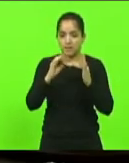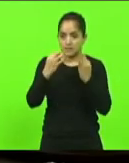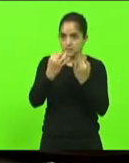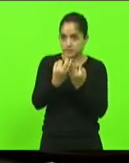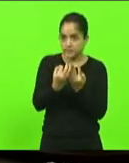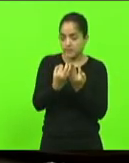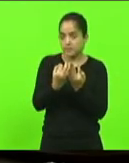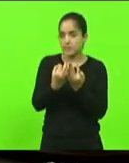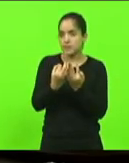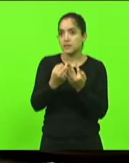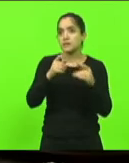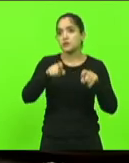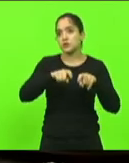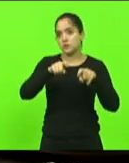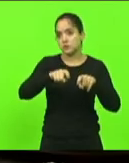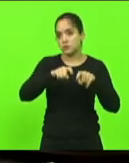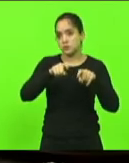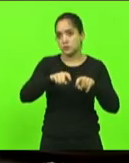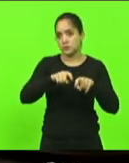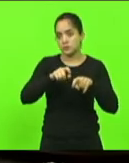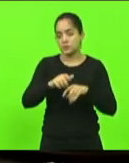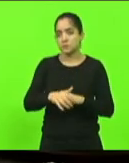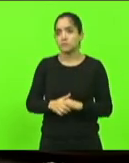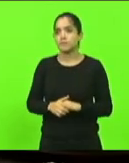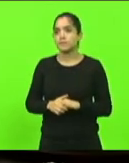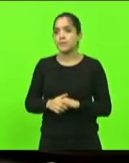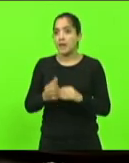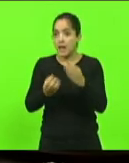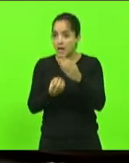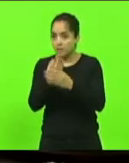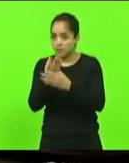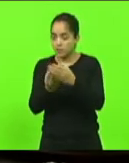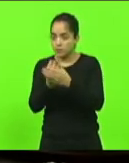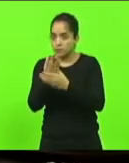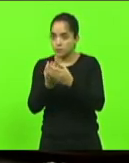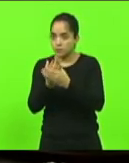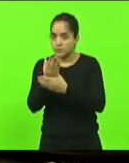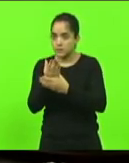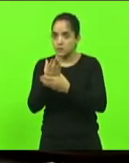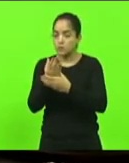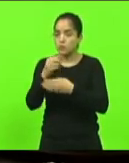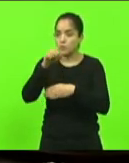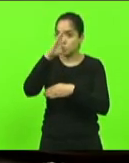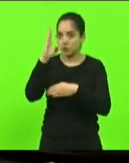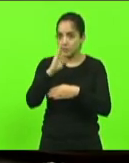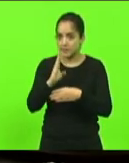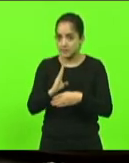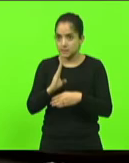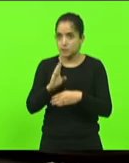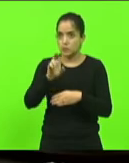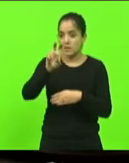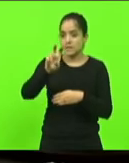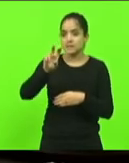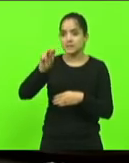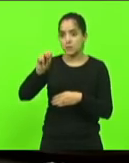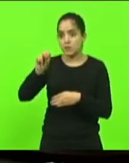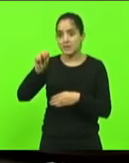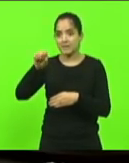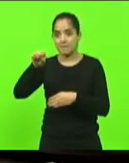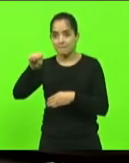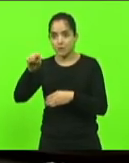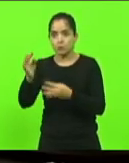nossa agricultura. A produção de mel no Brasil é de 50 mil toneladas.